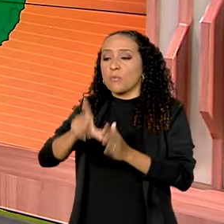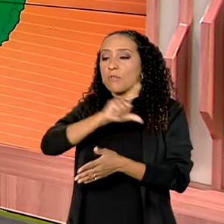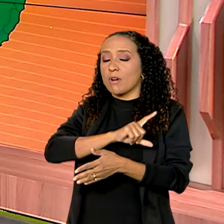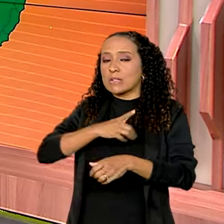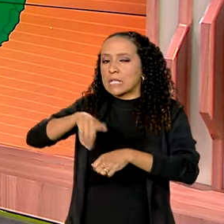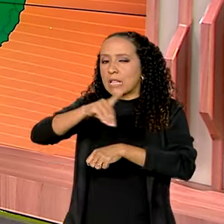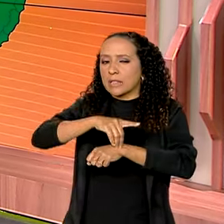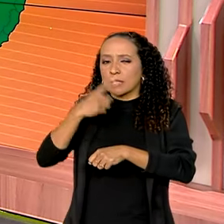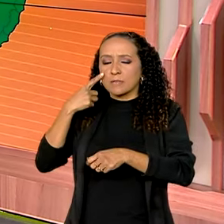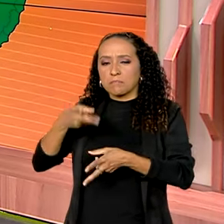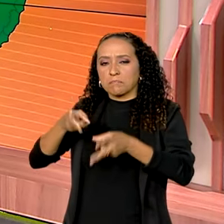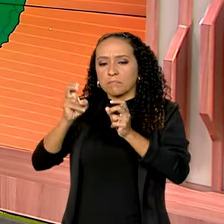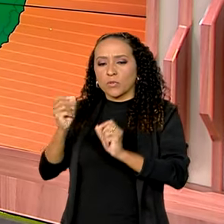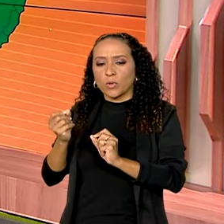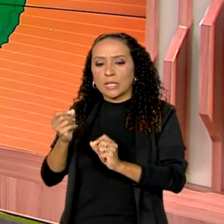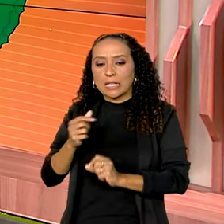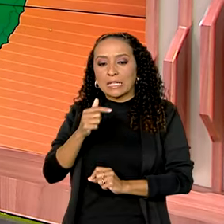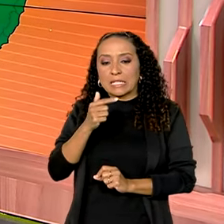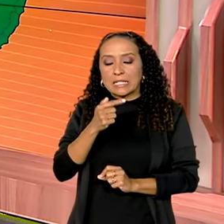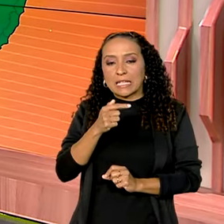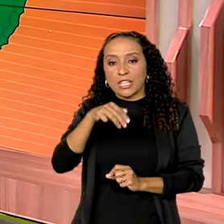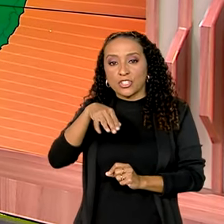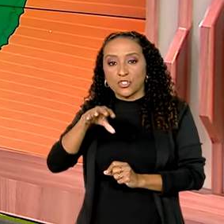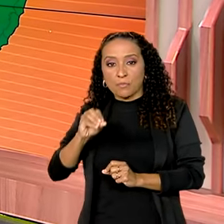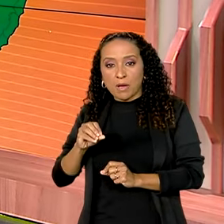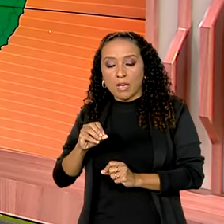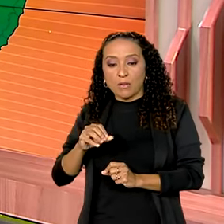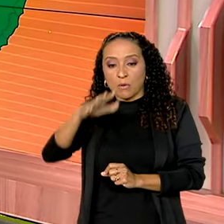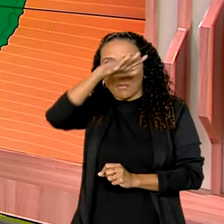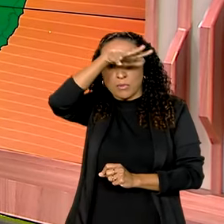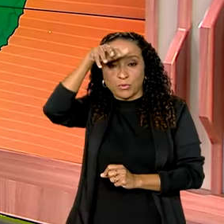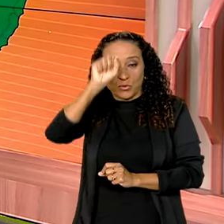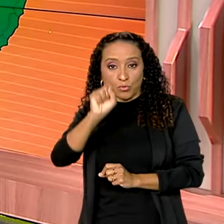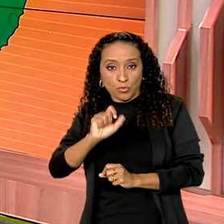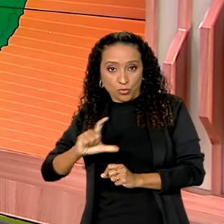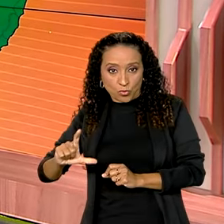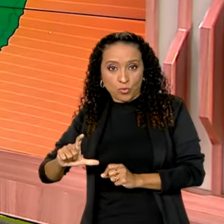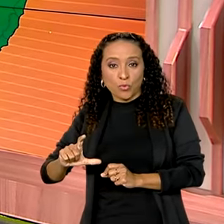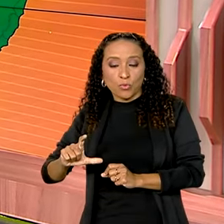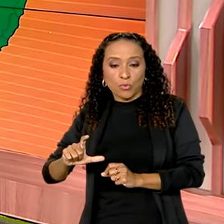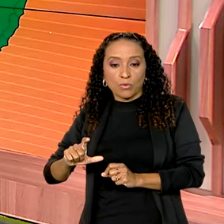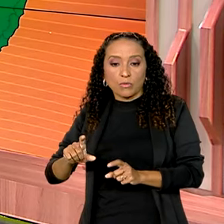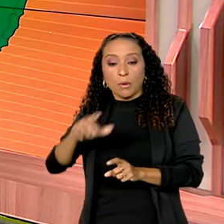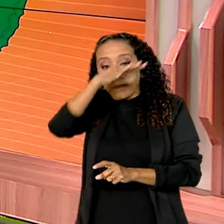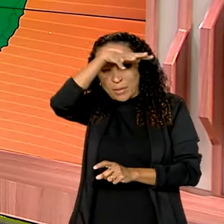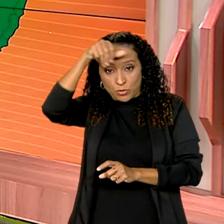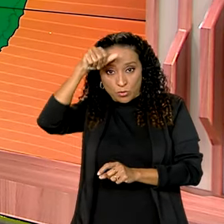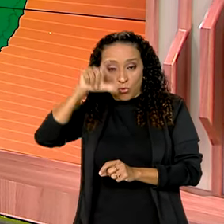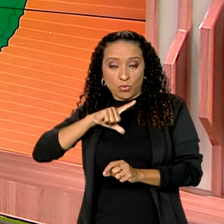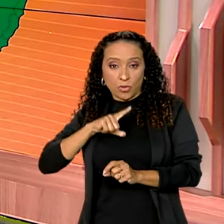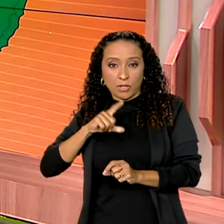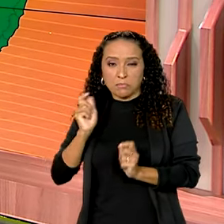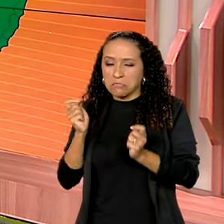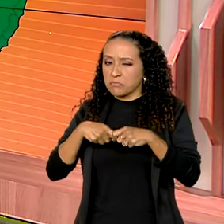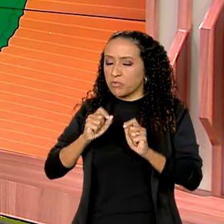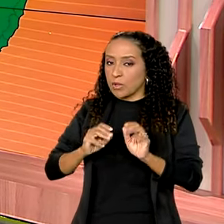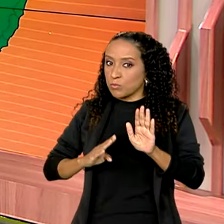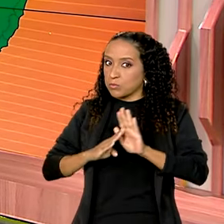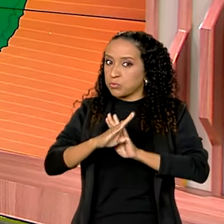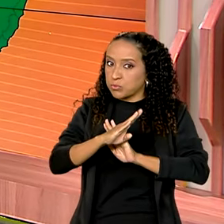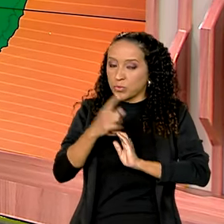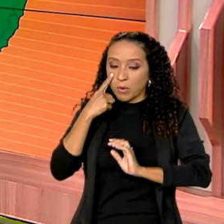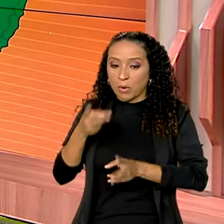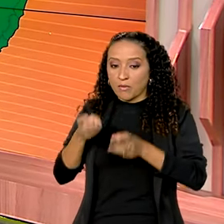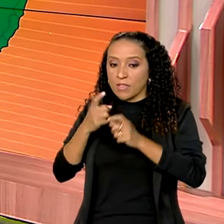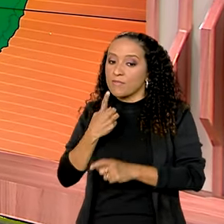antes. Se você for observar, 7 de maio, Mato Grosso do Sul, Mato Grosso, estava aí com uma tendência de alta. Você